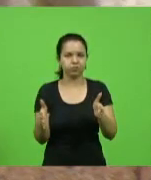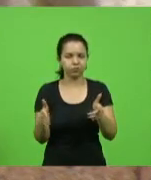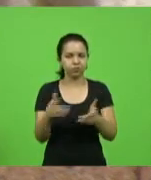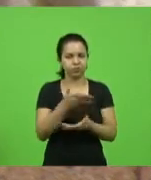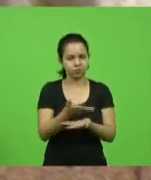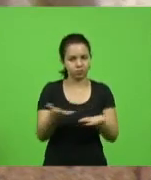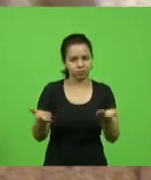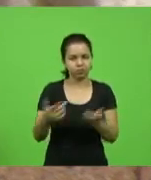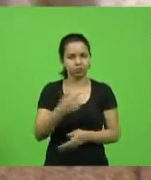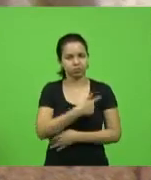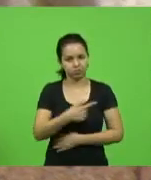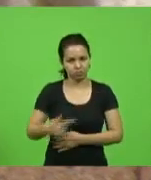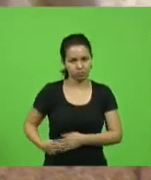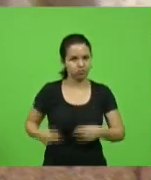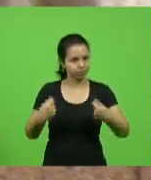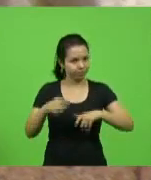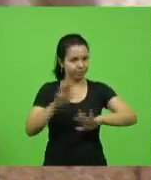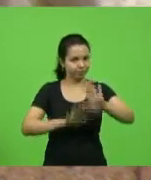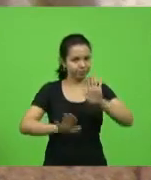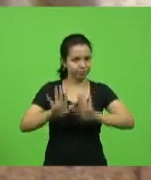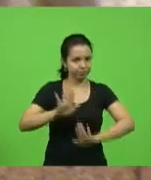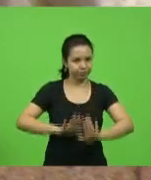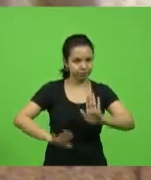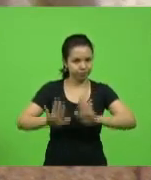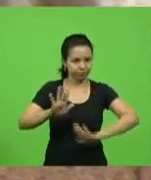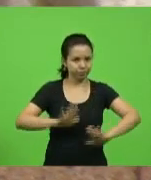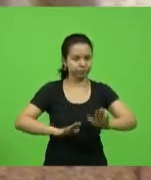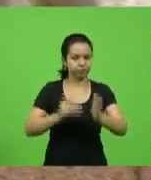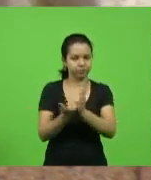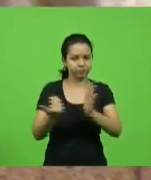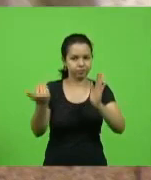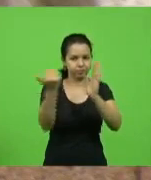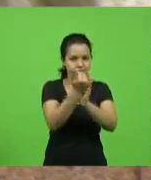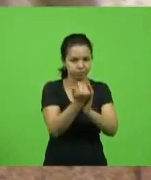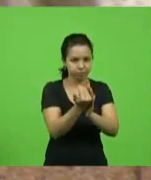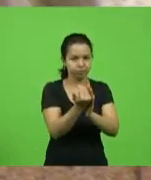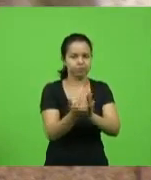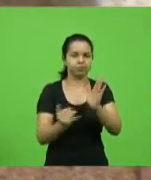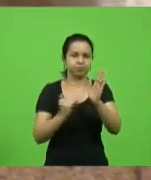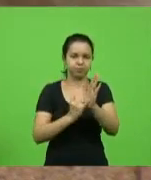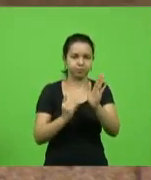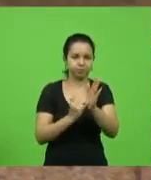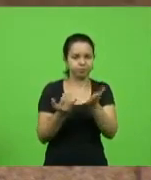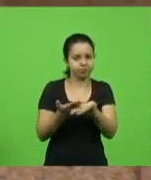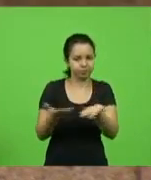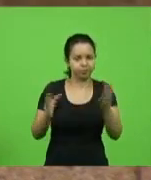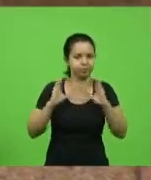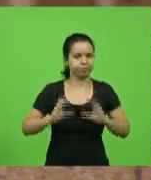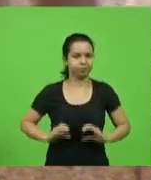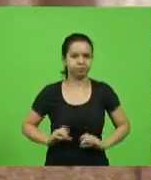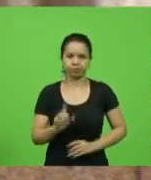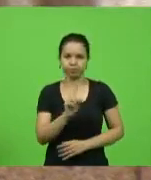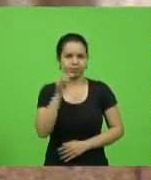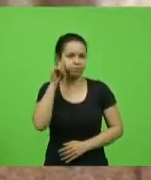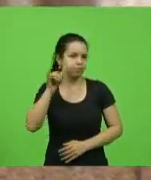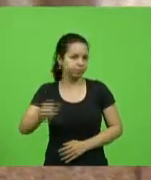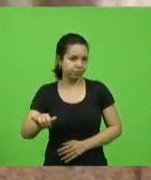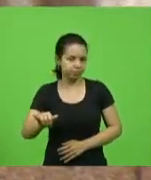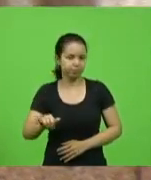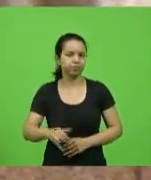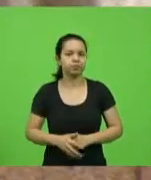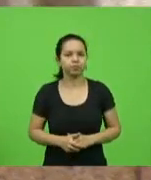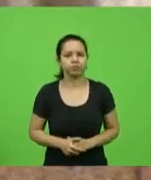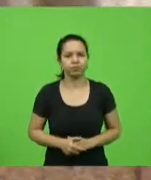sejam mais prudentes, se não repassem aumento de carga ao cidadão, e evidentemente que logo